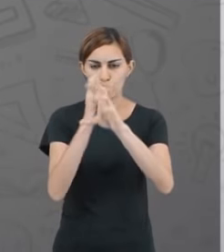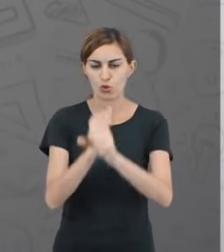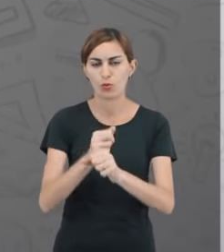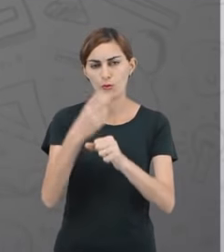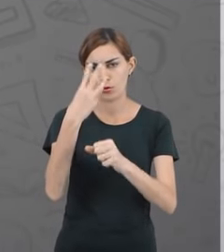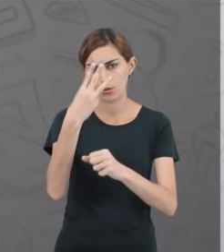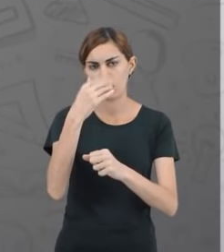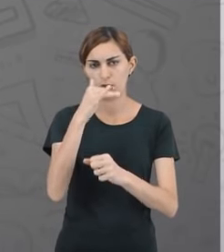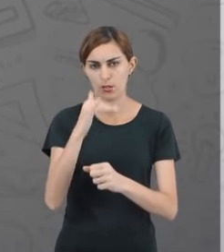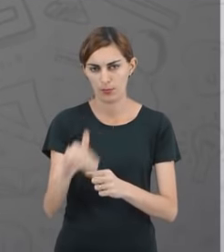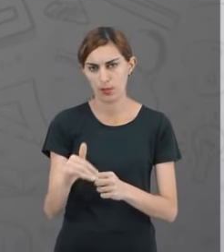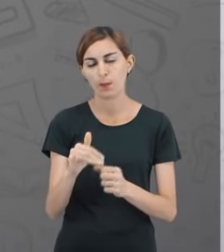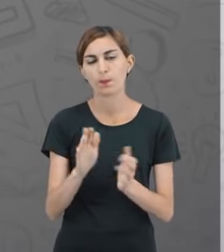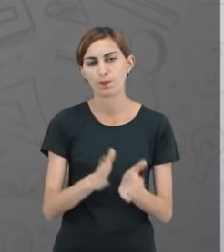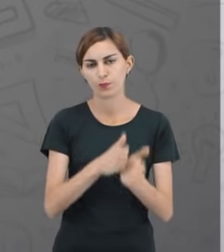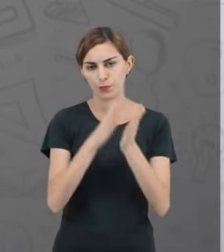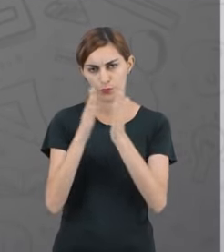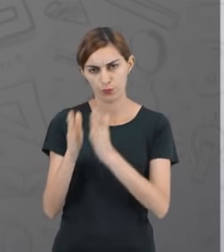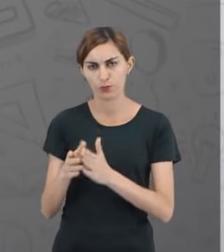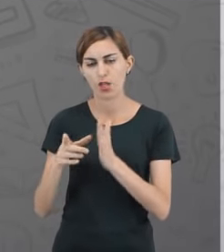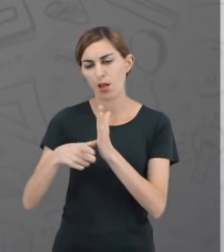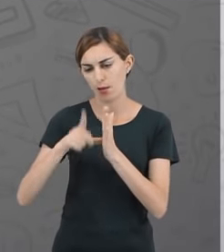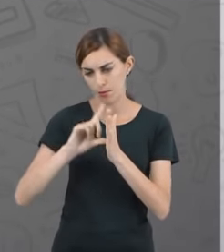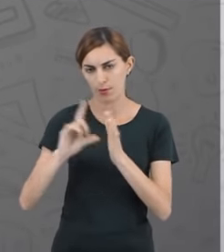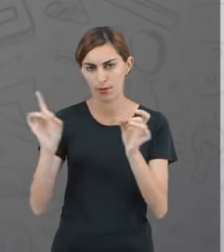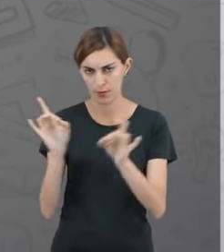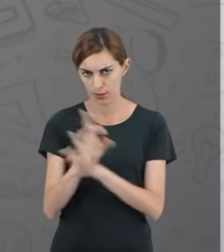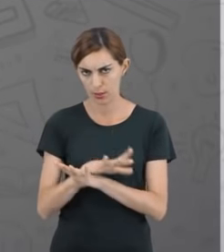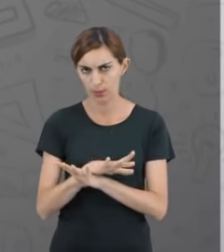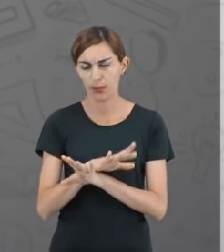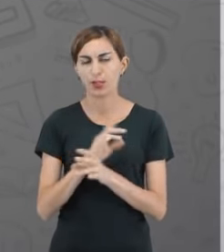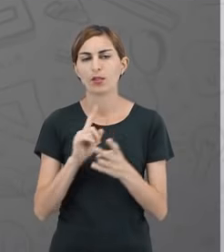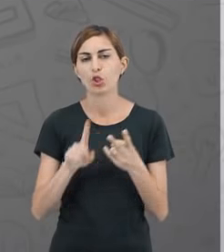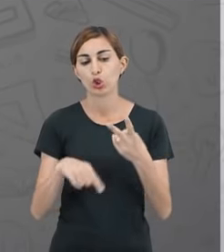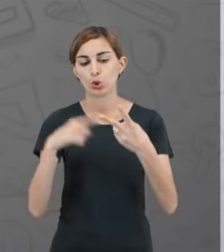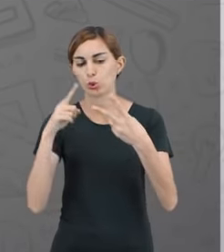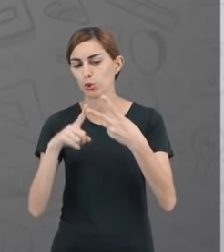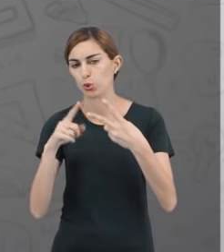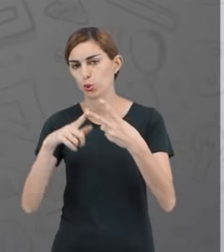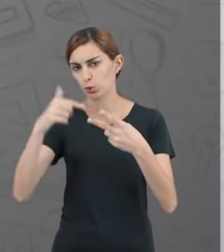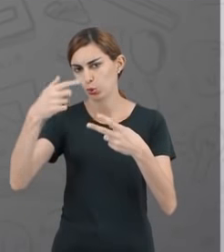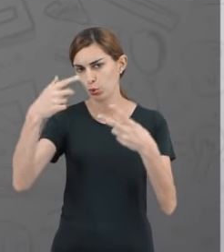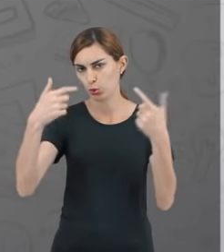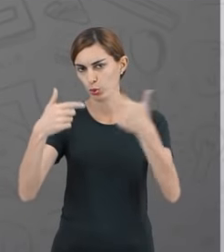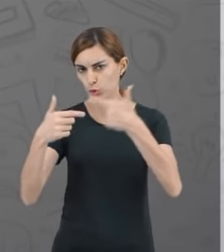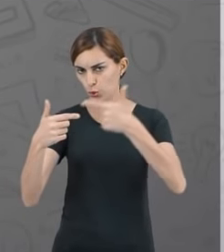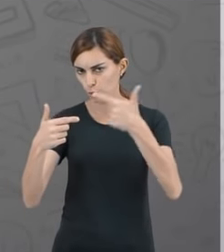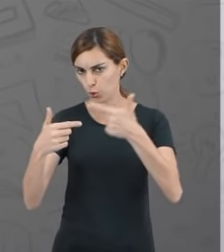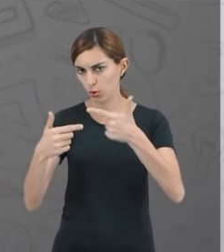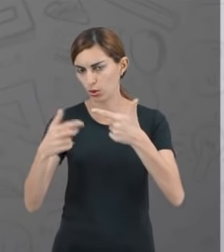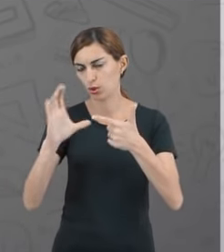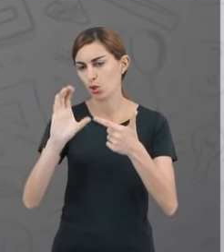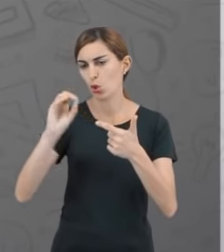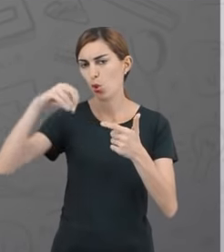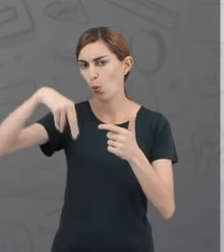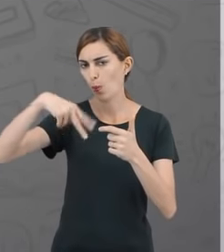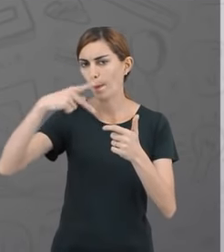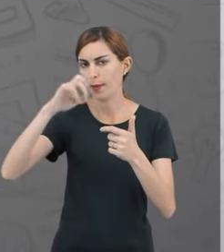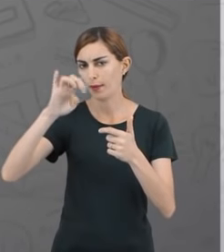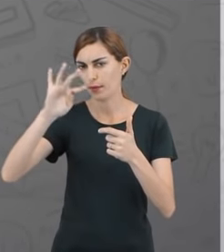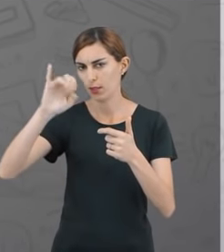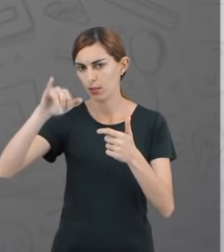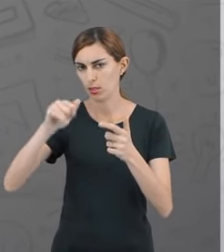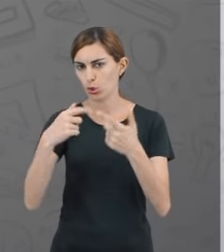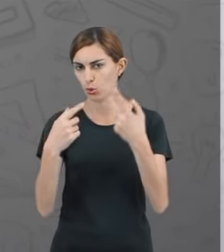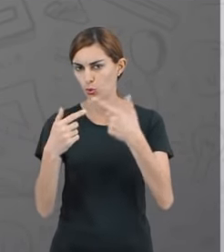um. Me acompanha um pouquinho, antes da gente concluir essa parte, para a competência dois. Na competência dois, você fez a